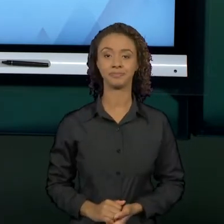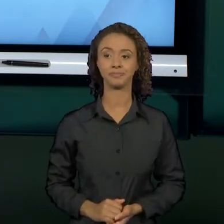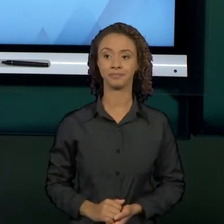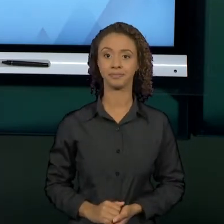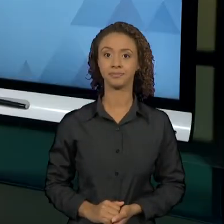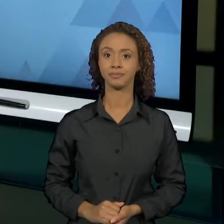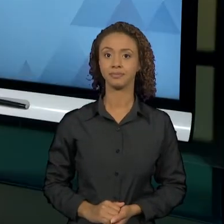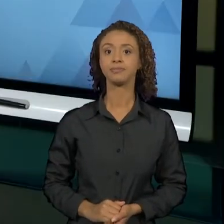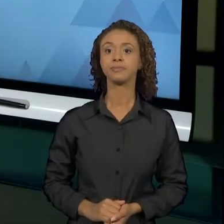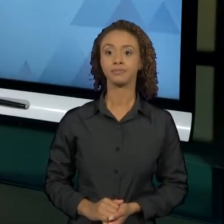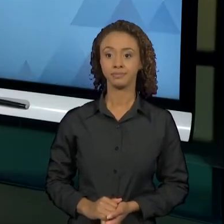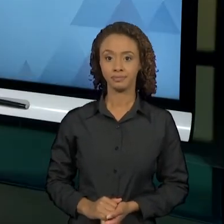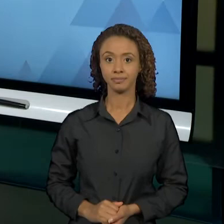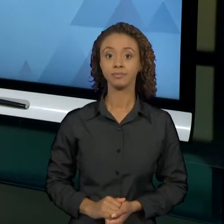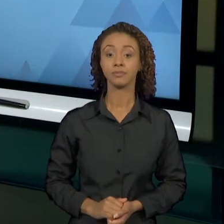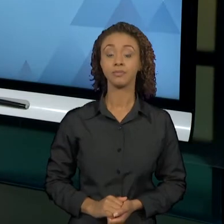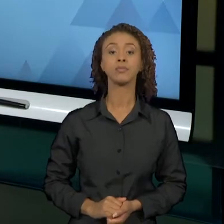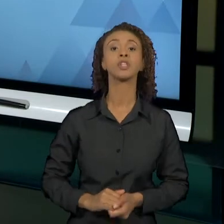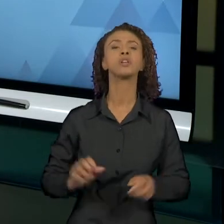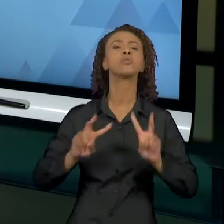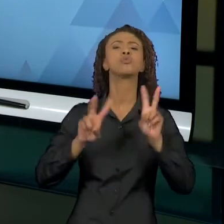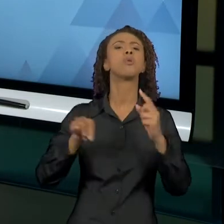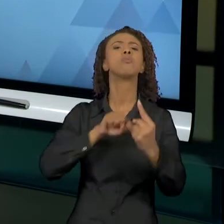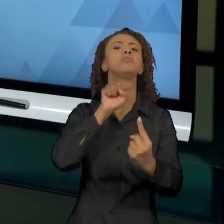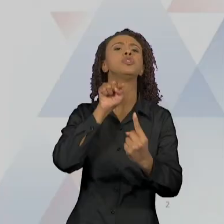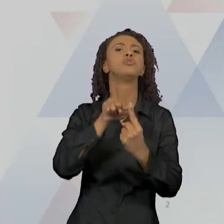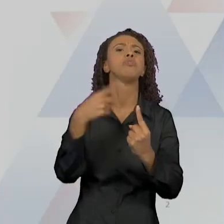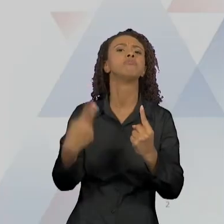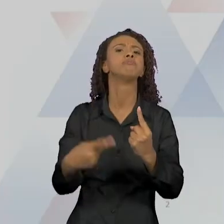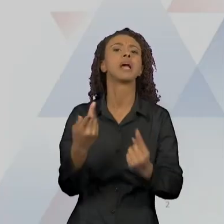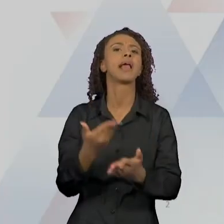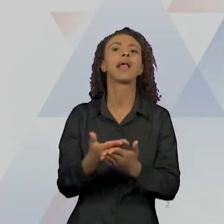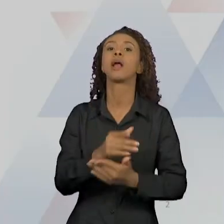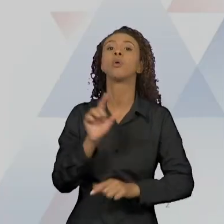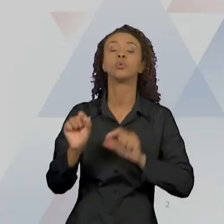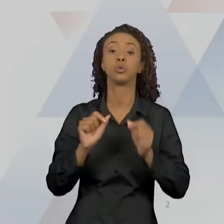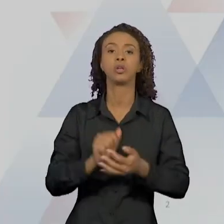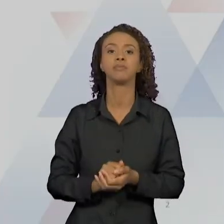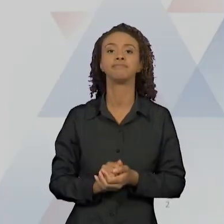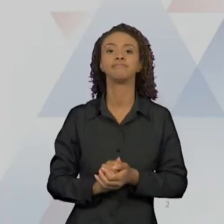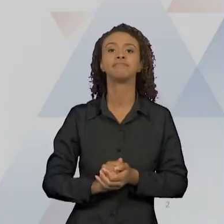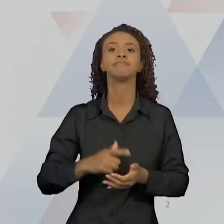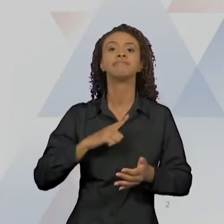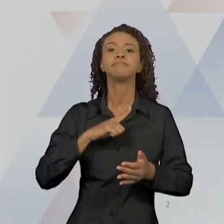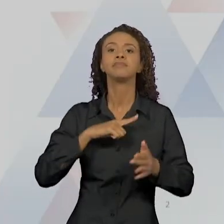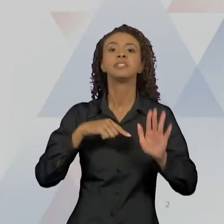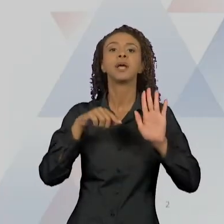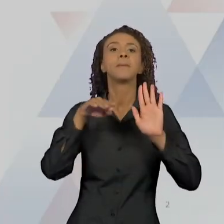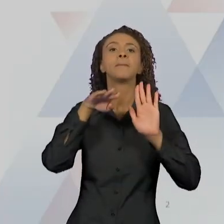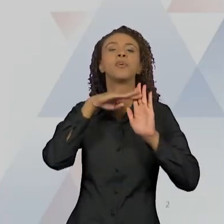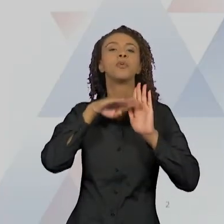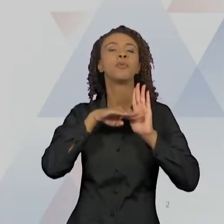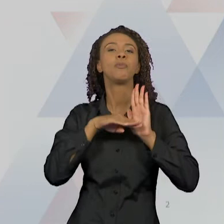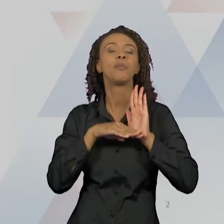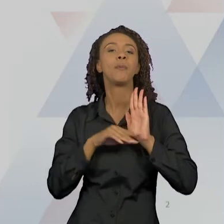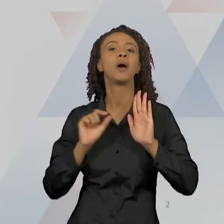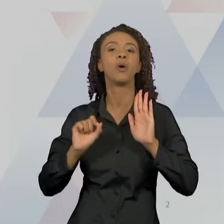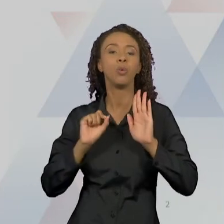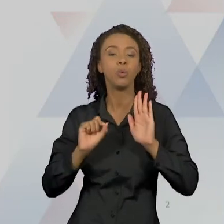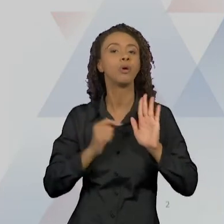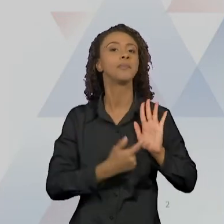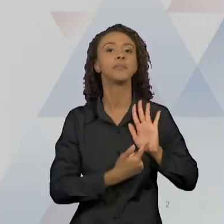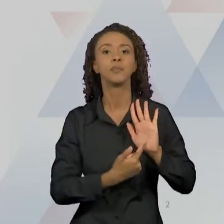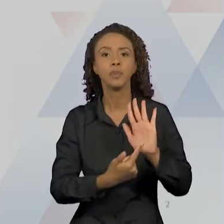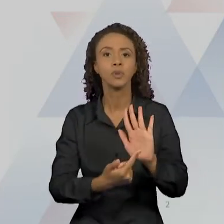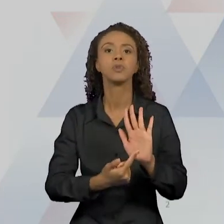Com relação aos objetivos da aula, nossa ideia com essa apresentação é destacar